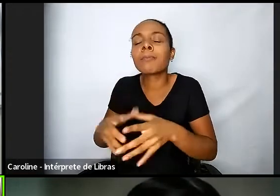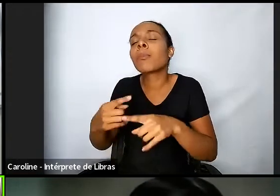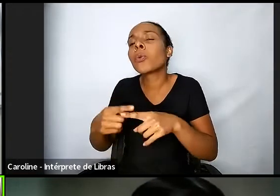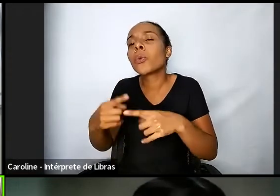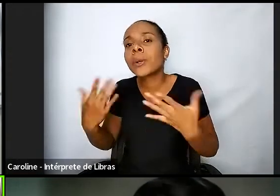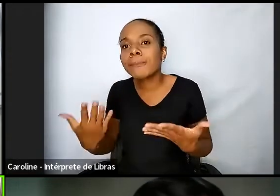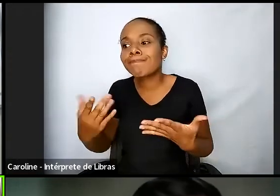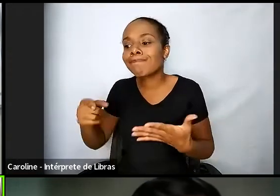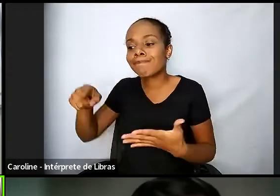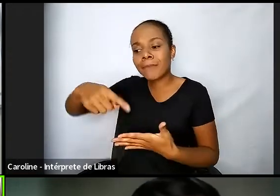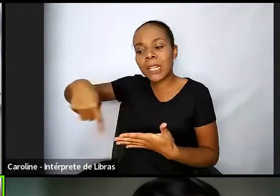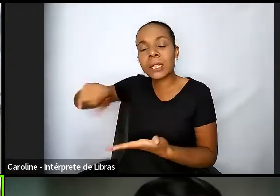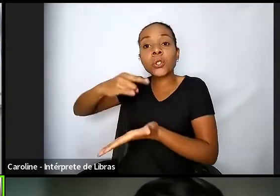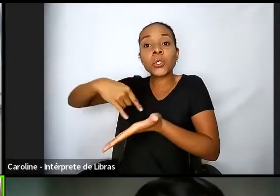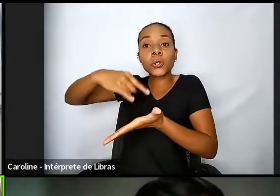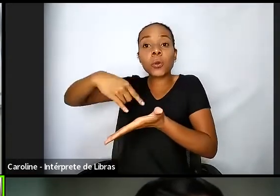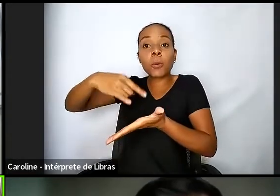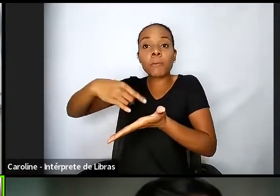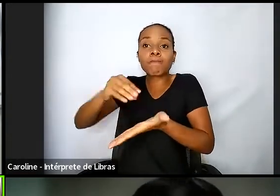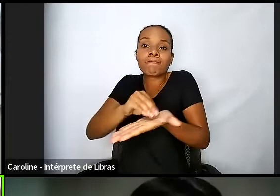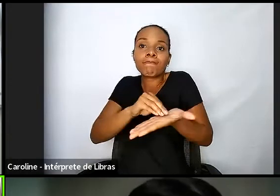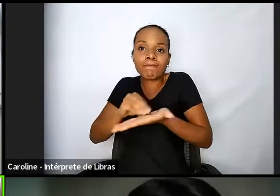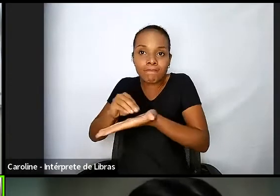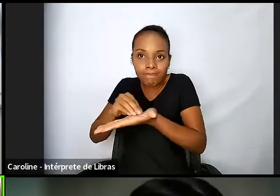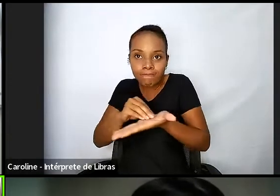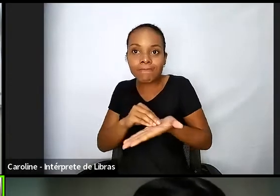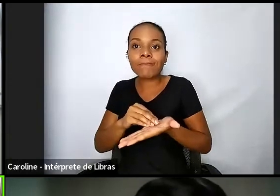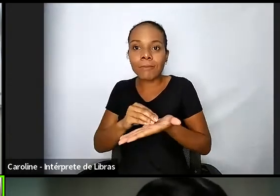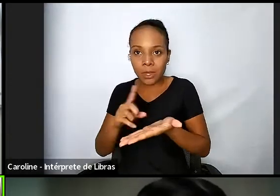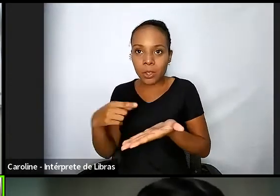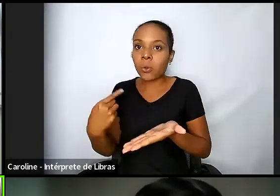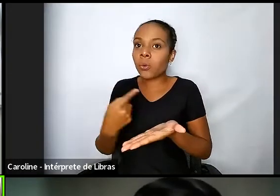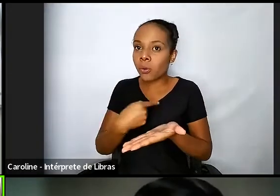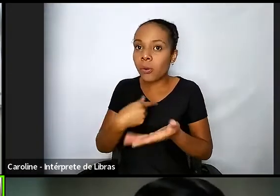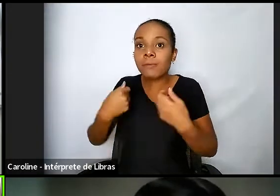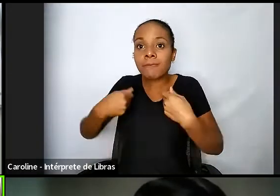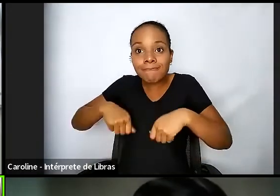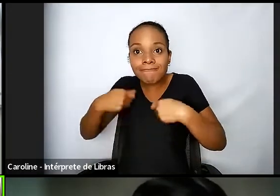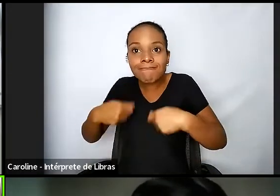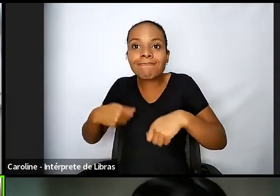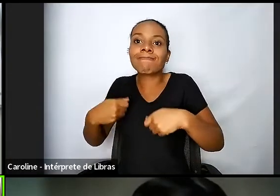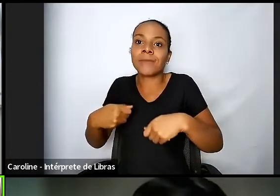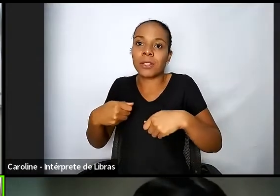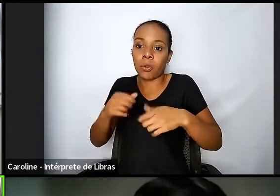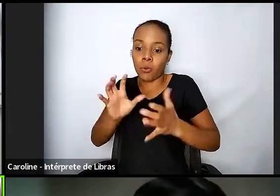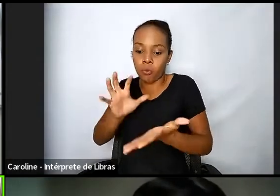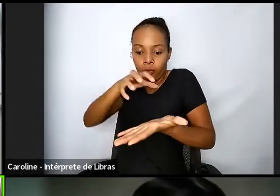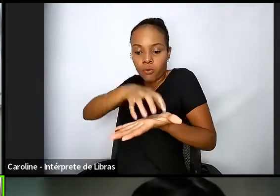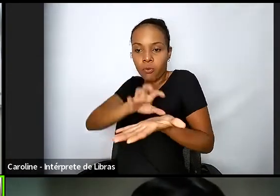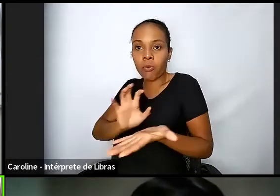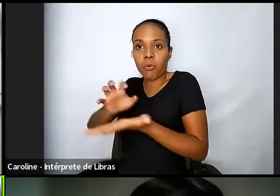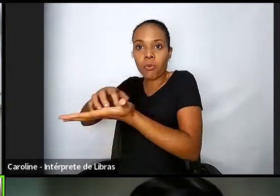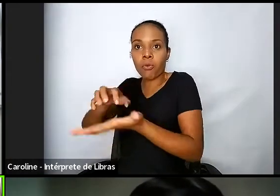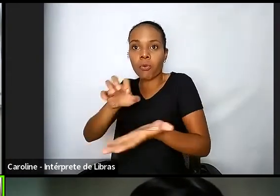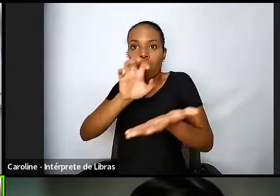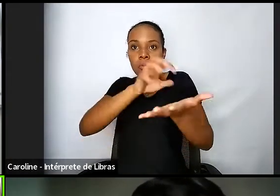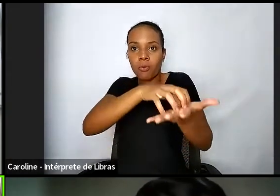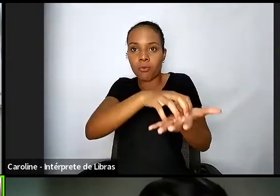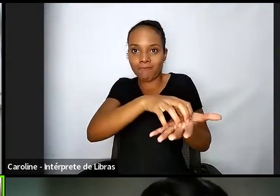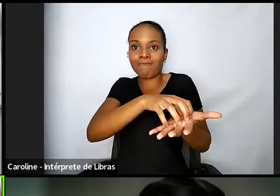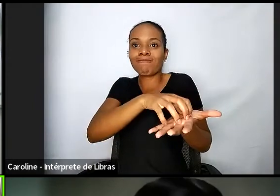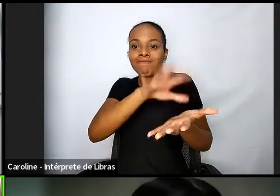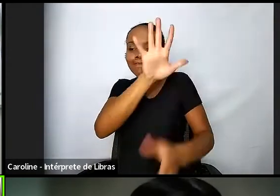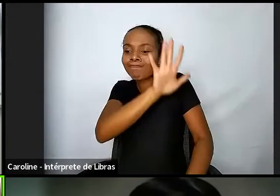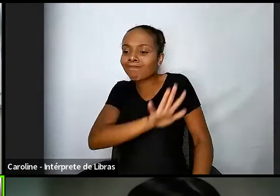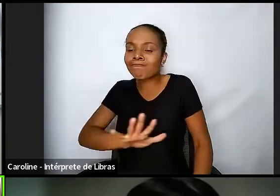precisamos ter uma rede entre todos os órgãos de identificação aqui no Brasil infelizmente ainda as pessoas têm